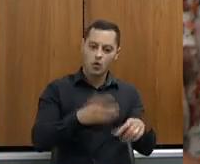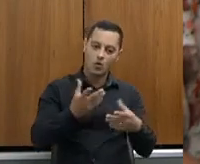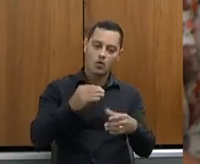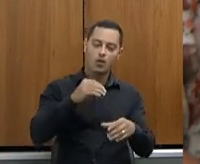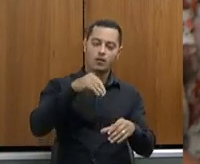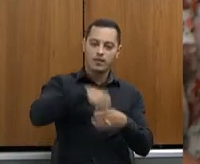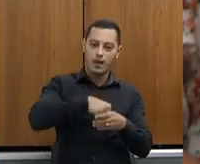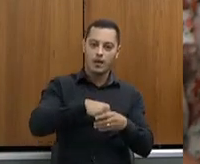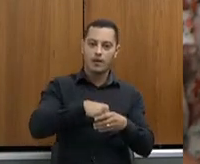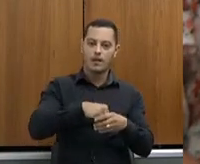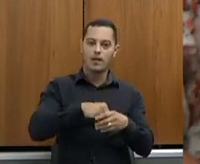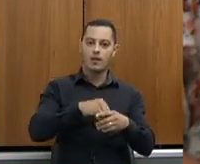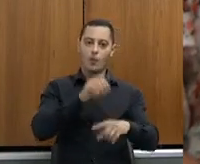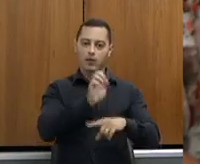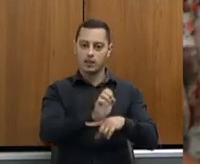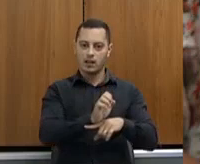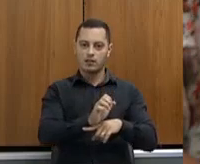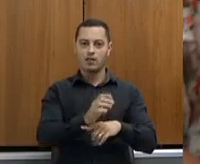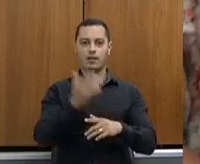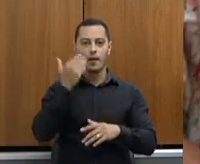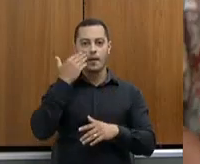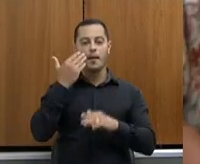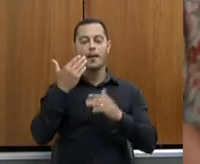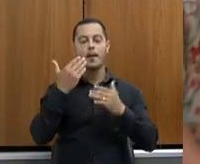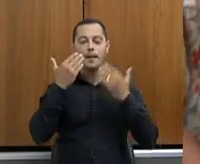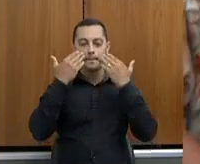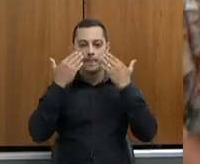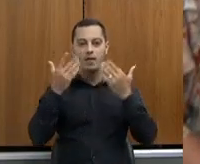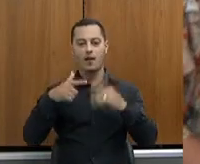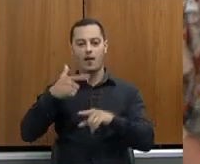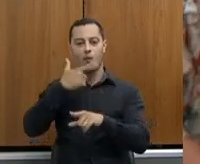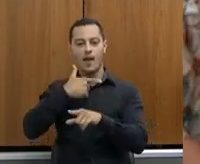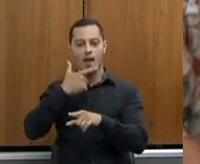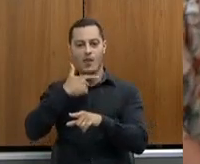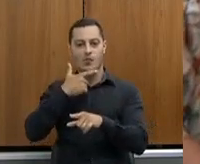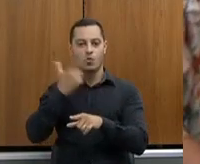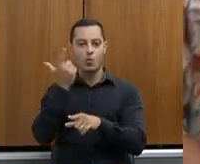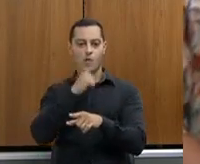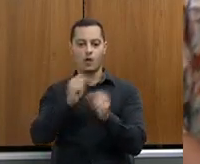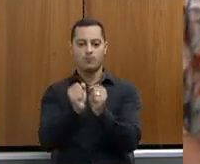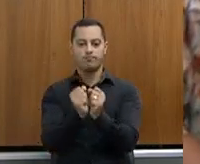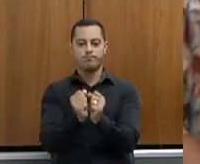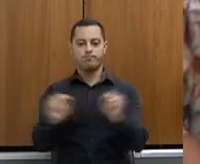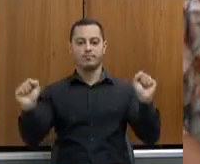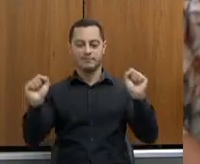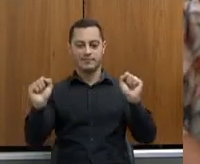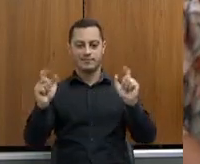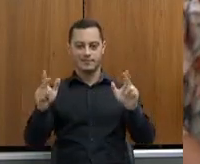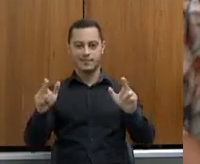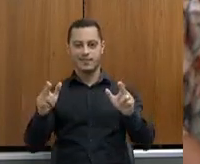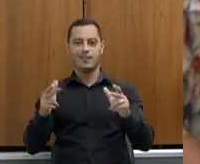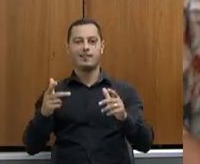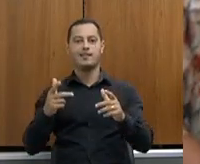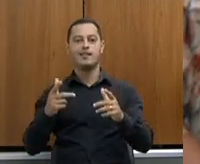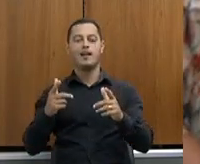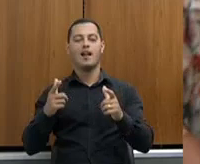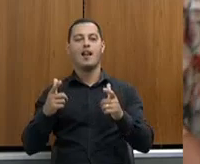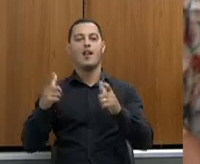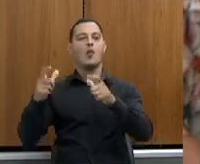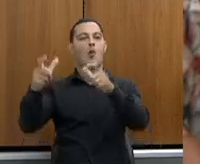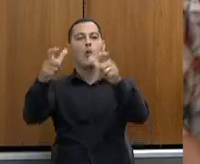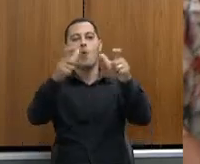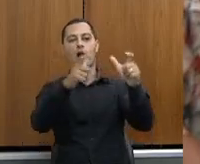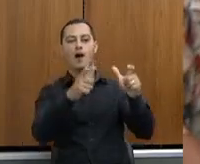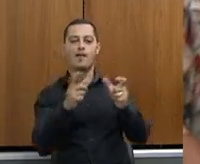nosso queijo, que rompeu fronteiras, e que hoje nós estamos com ele aí registrado em vários serviços de inspeção municipal e funcionando bem. E aqui eu